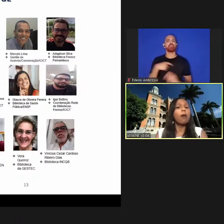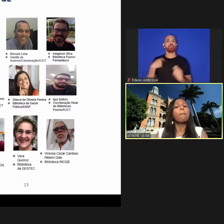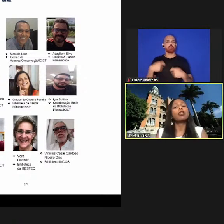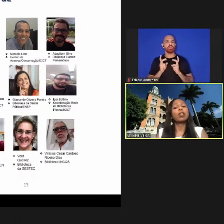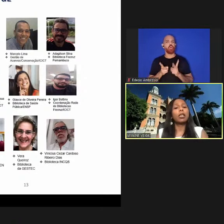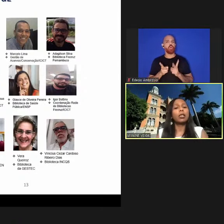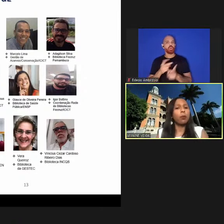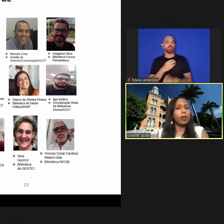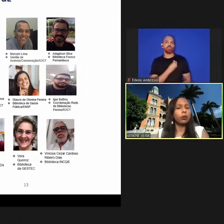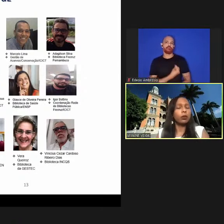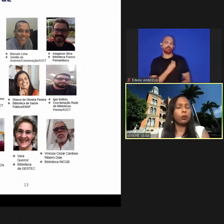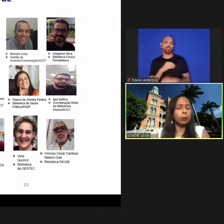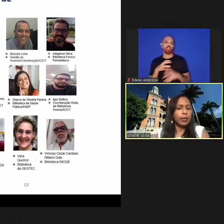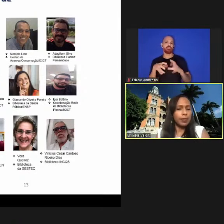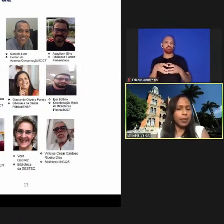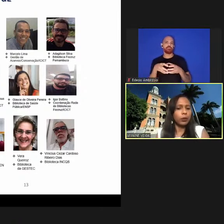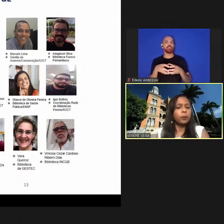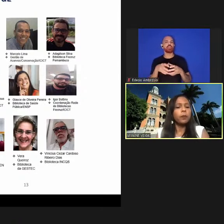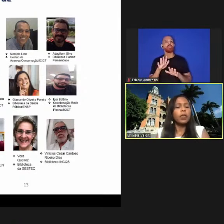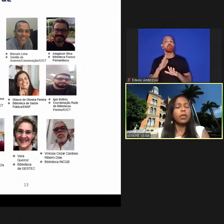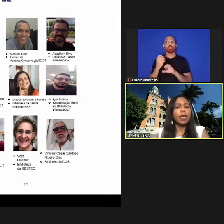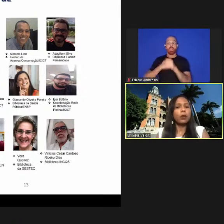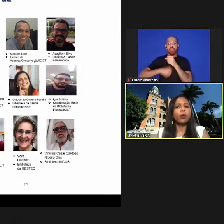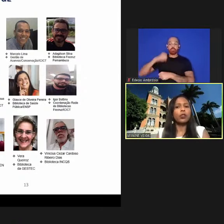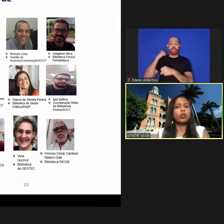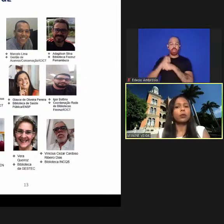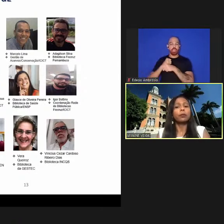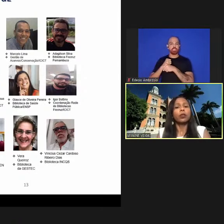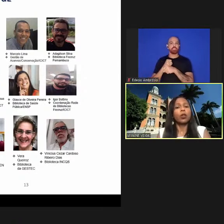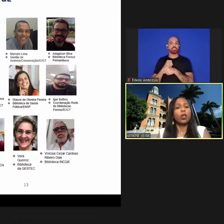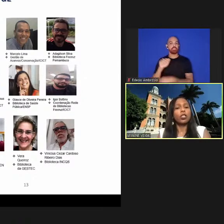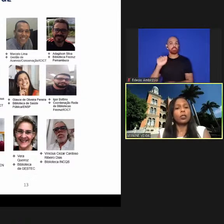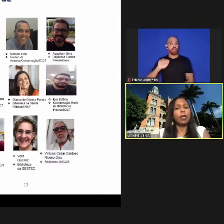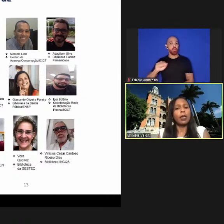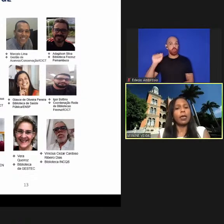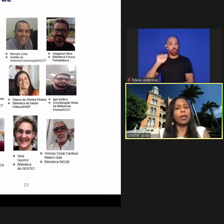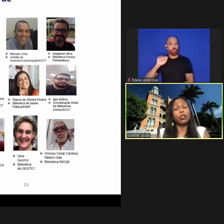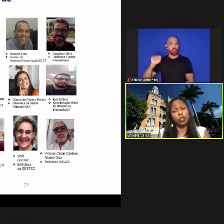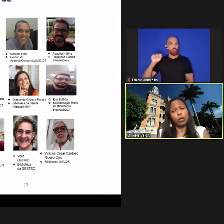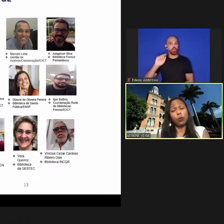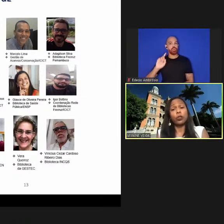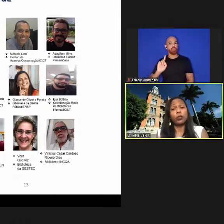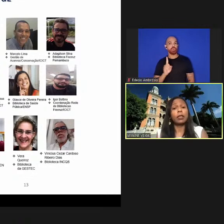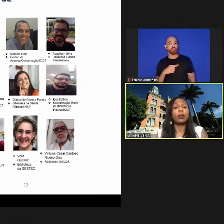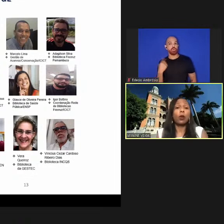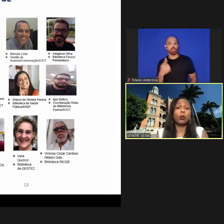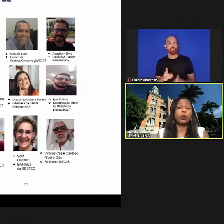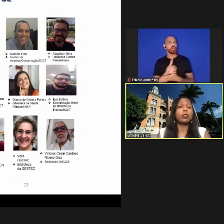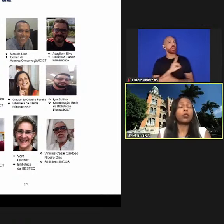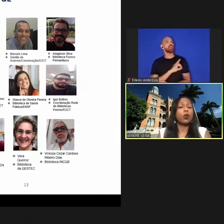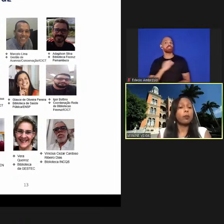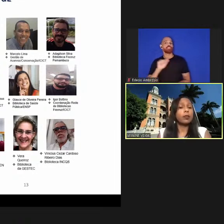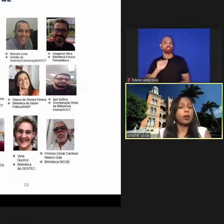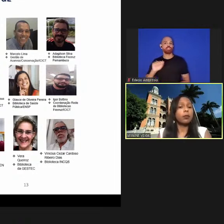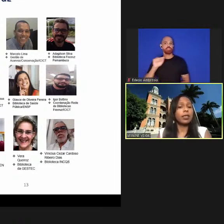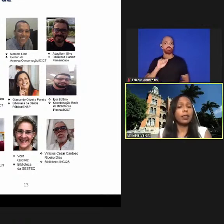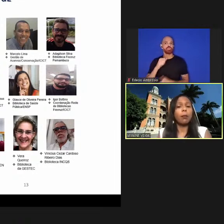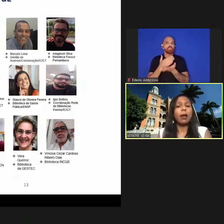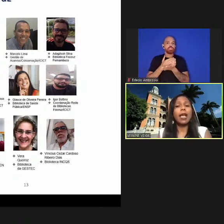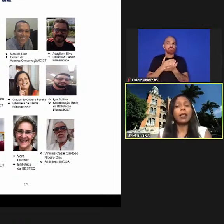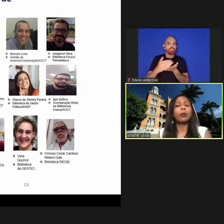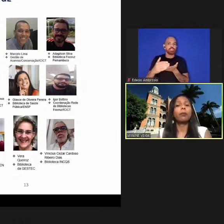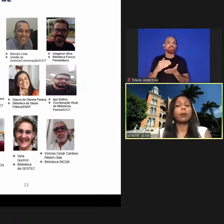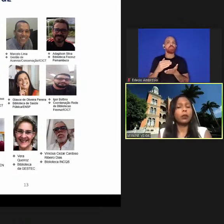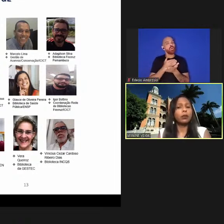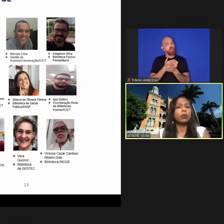tempo mas naquele momento no ano passado em agosto nós antes de agosto logo no início nós começamos a